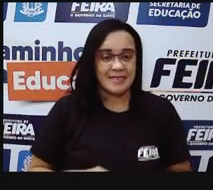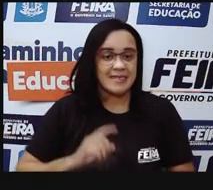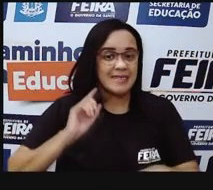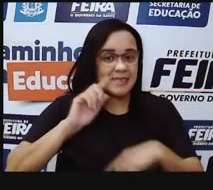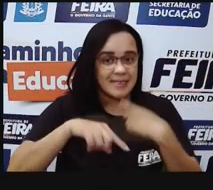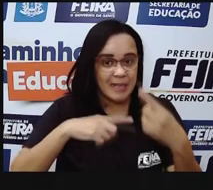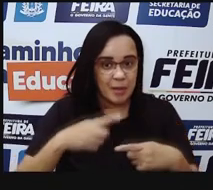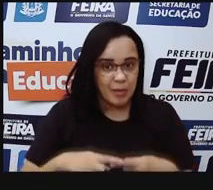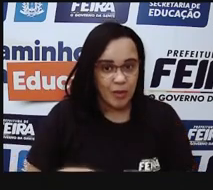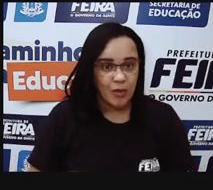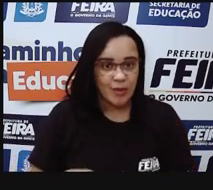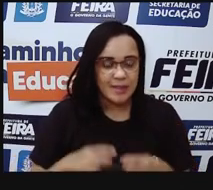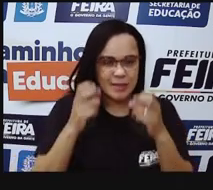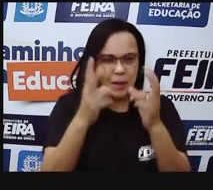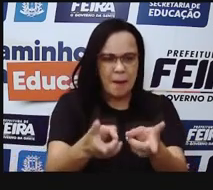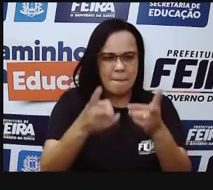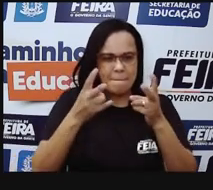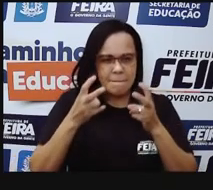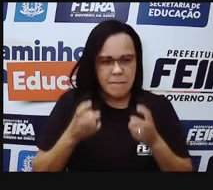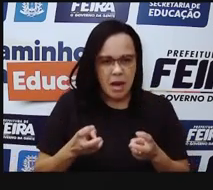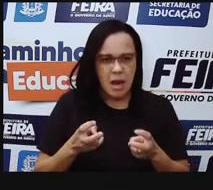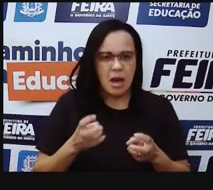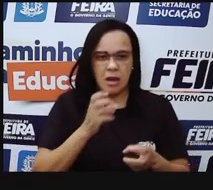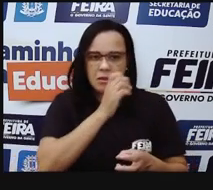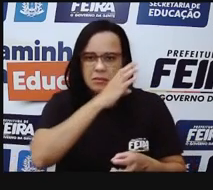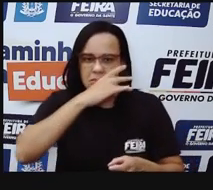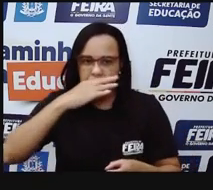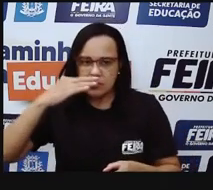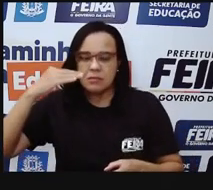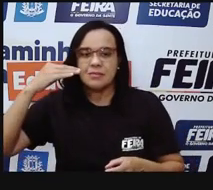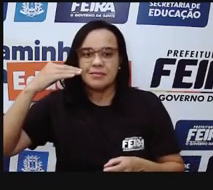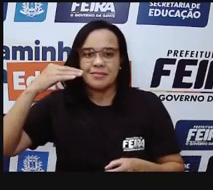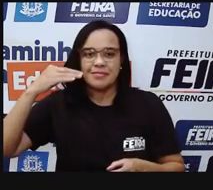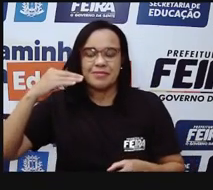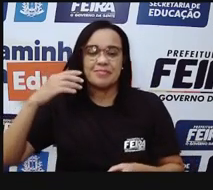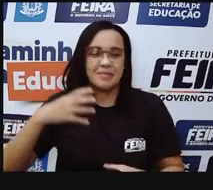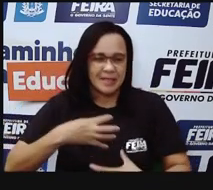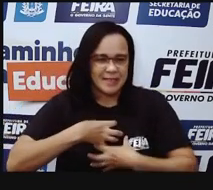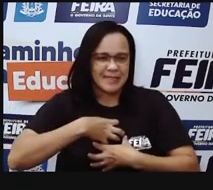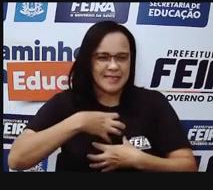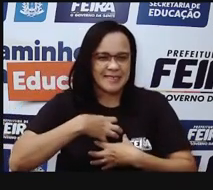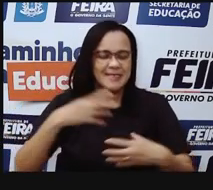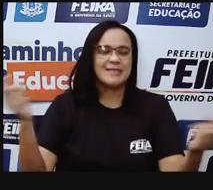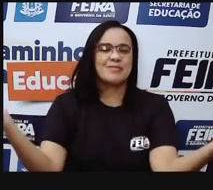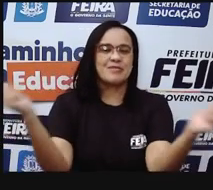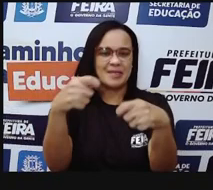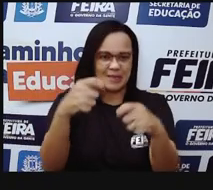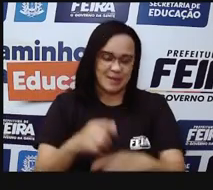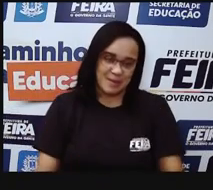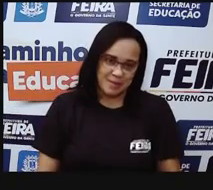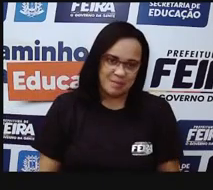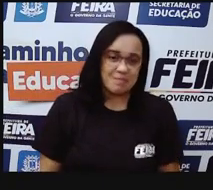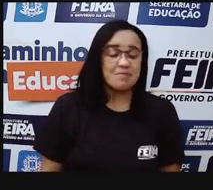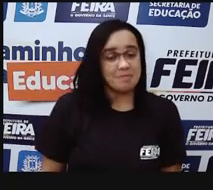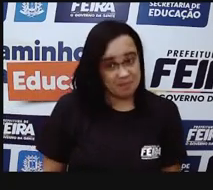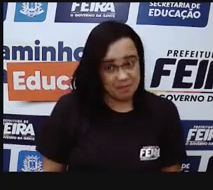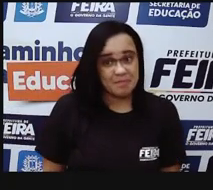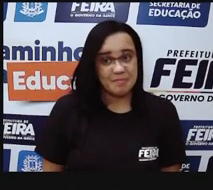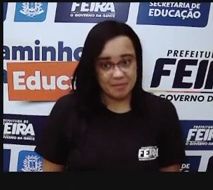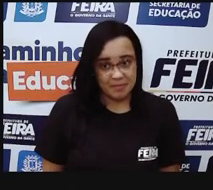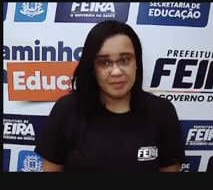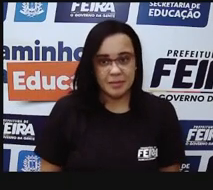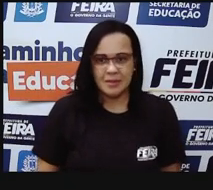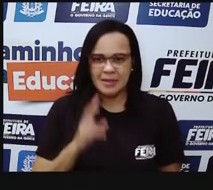e a gente vai reconhecer, né? Esse cheiro no nosso espelho, tá? Uma outra